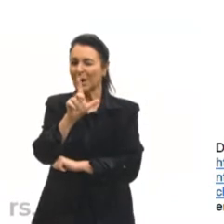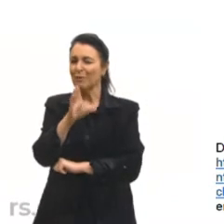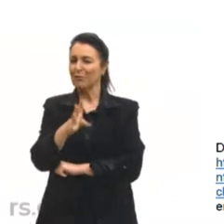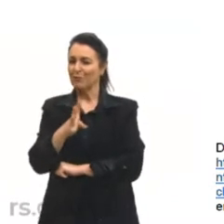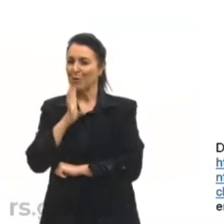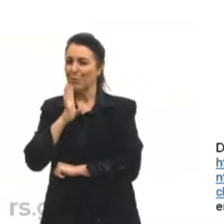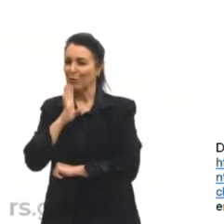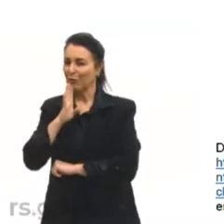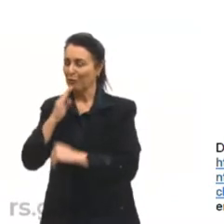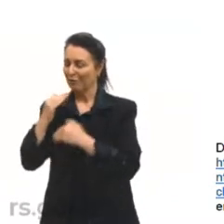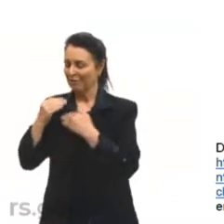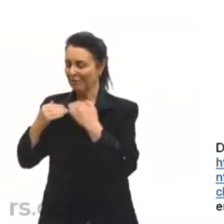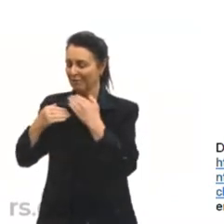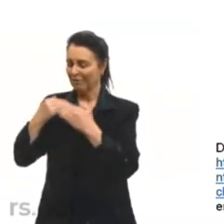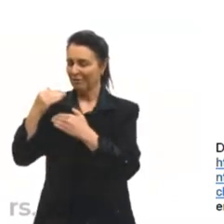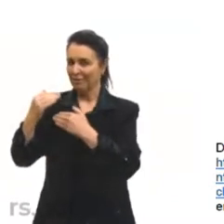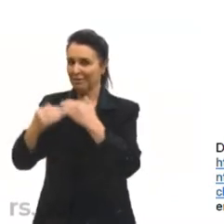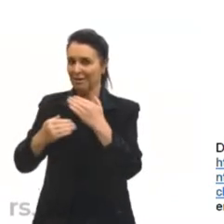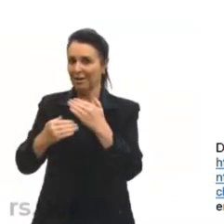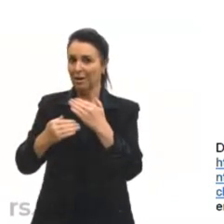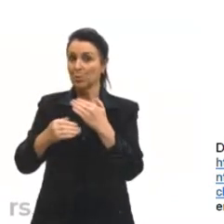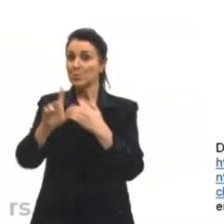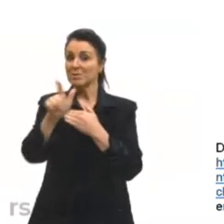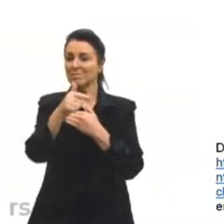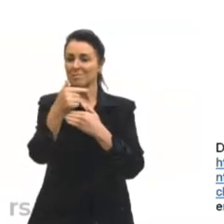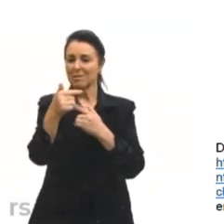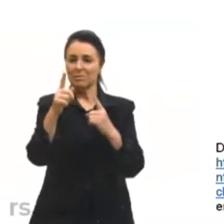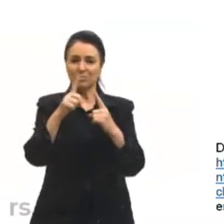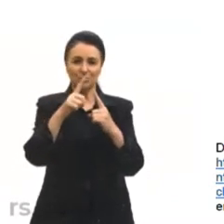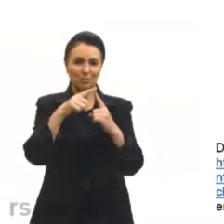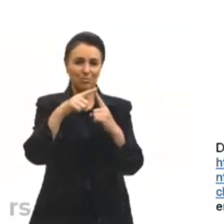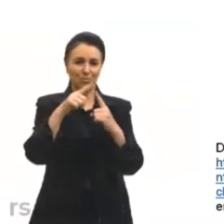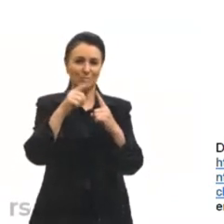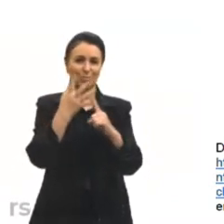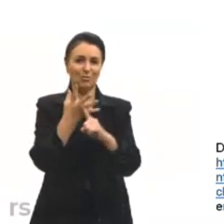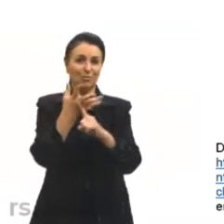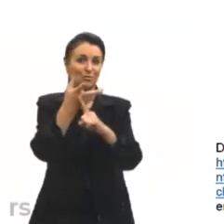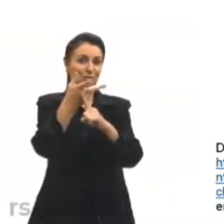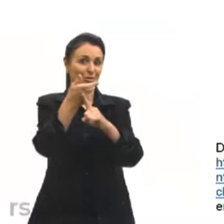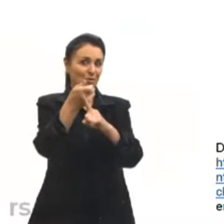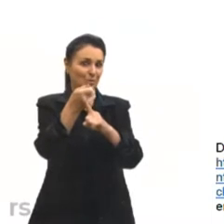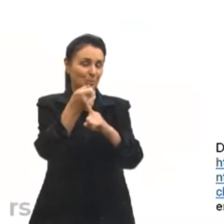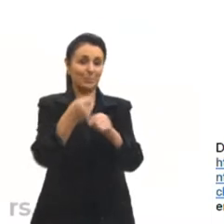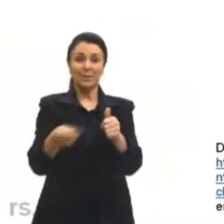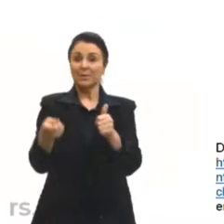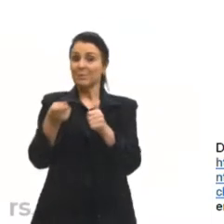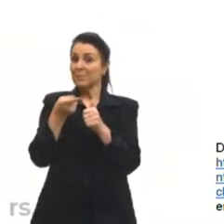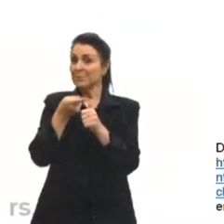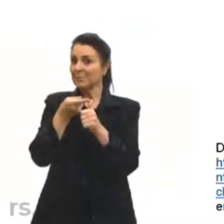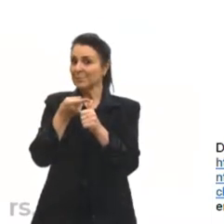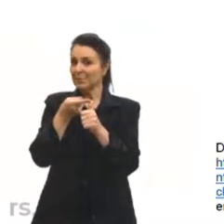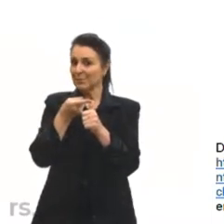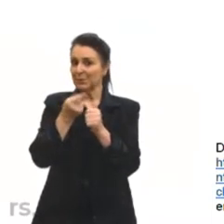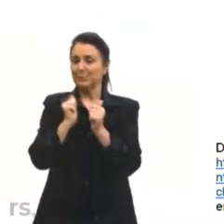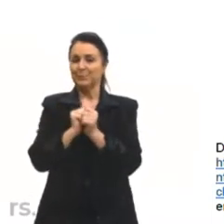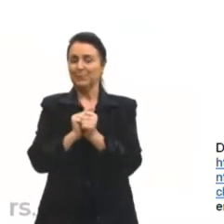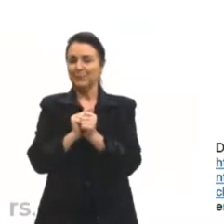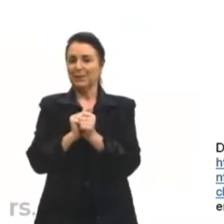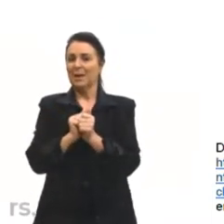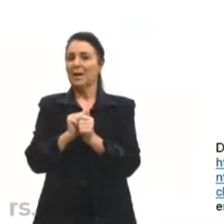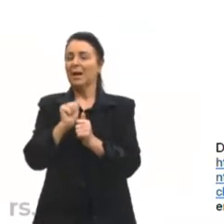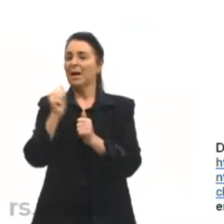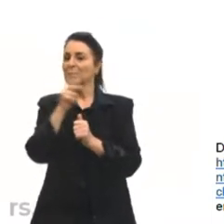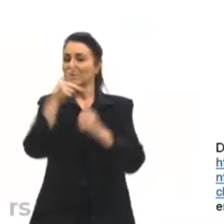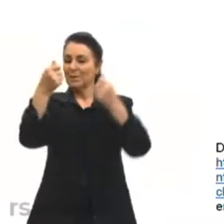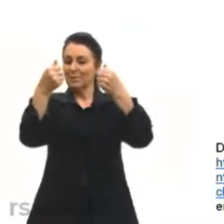são essas sete artes que a gente tem. Bem, a primeira arte que a Academia Brasileira de Arte traz